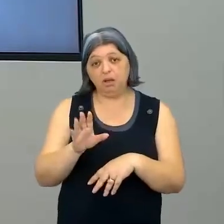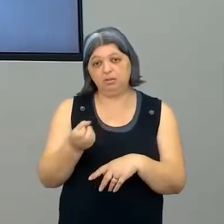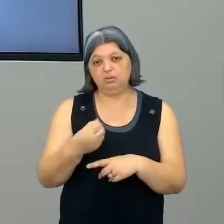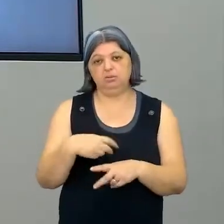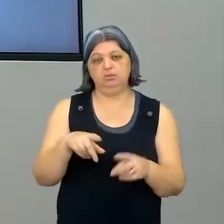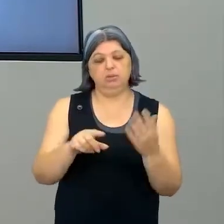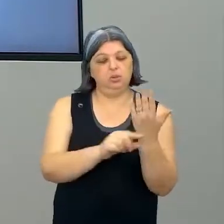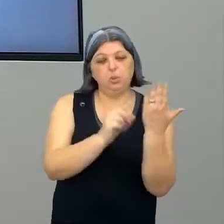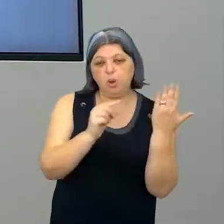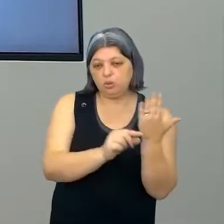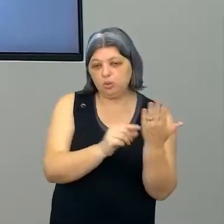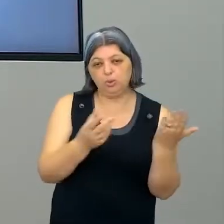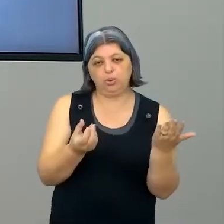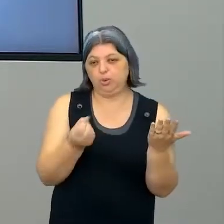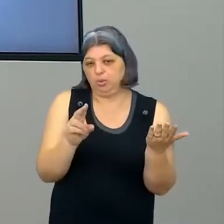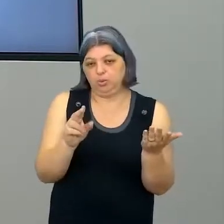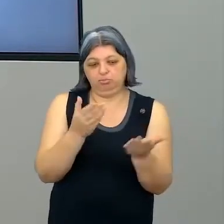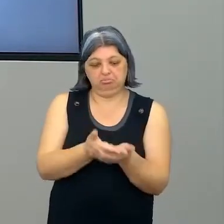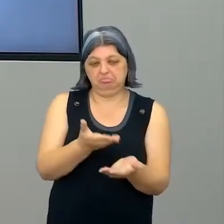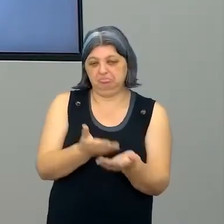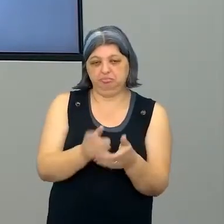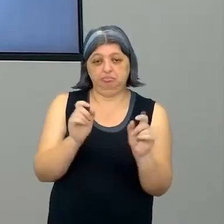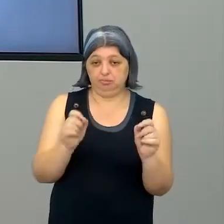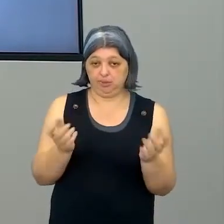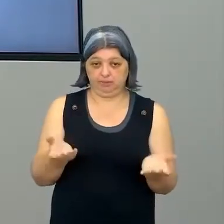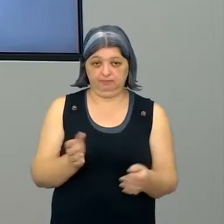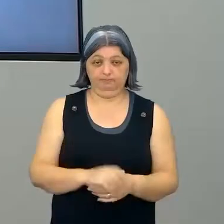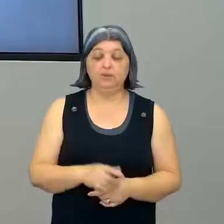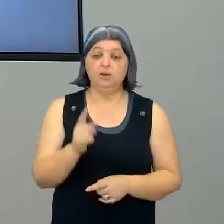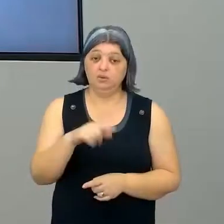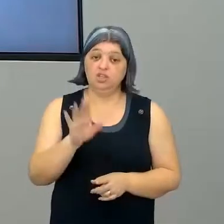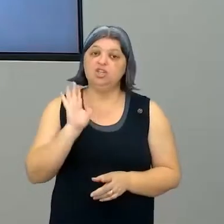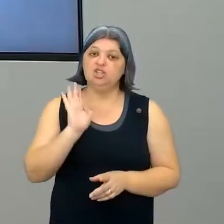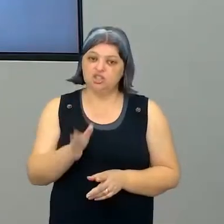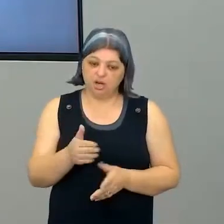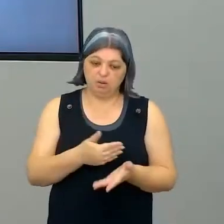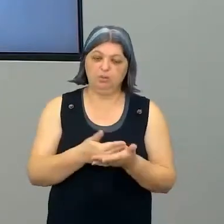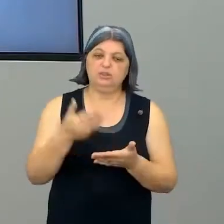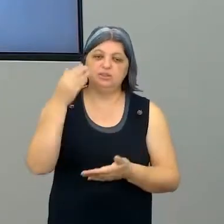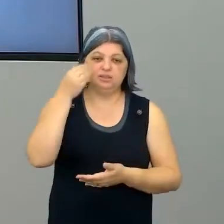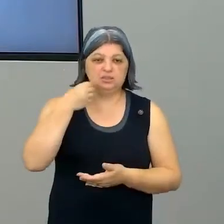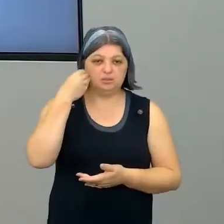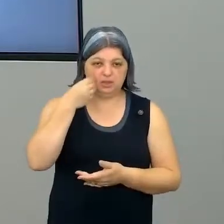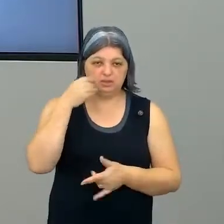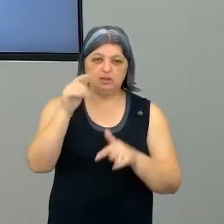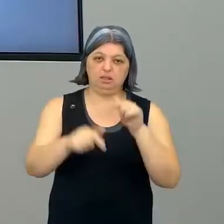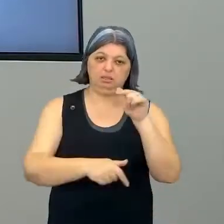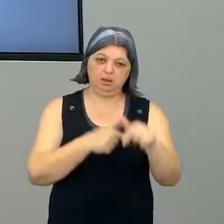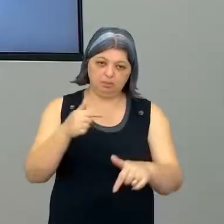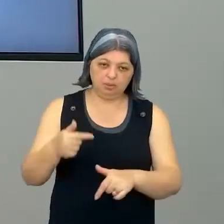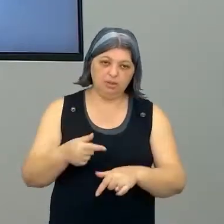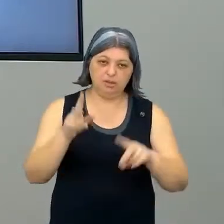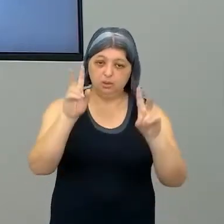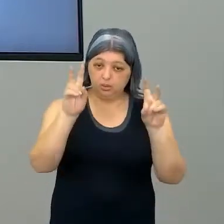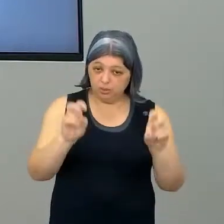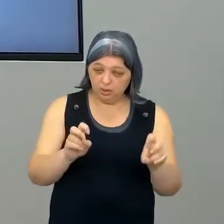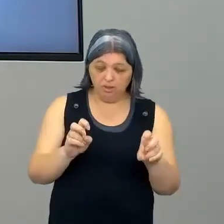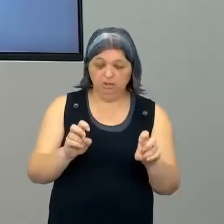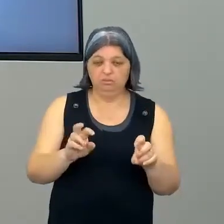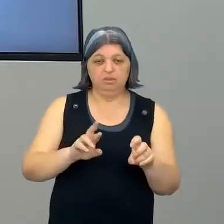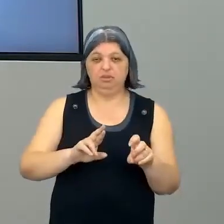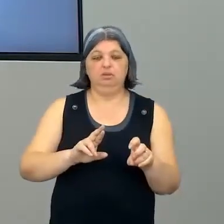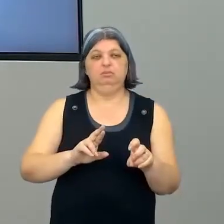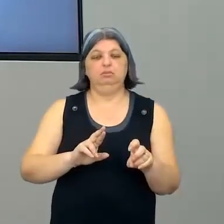daquele autor, enfim. Então, vocês já estão começando a ter essa experiência com trabalhos onde um tema não é fechado.